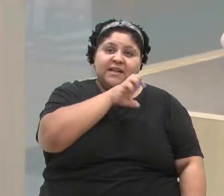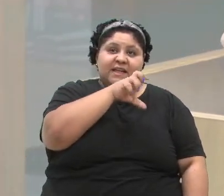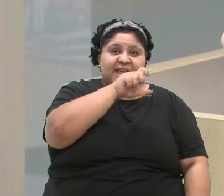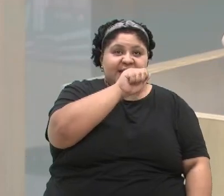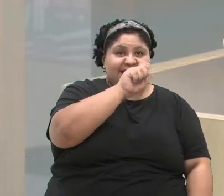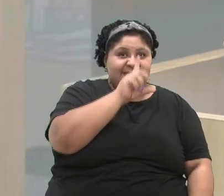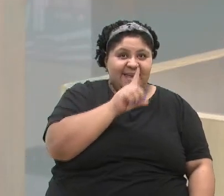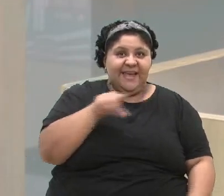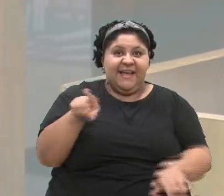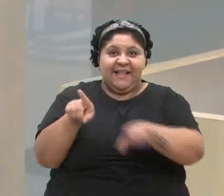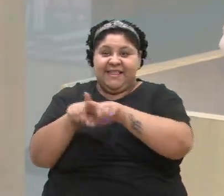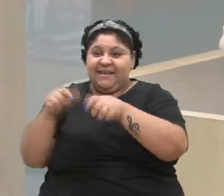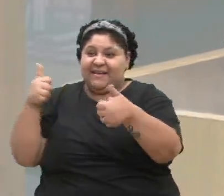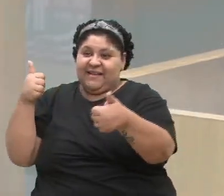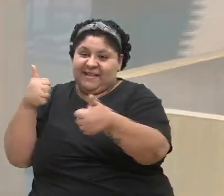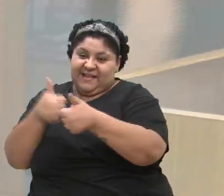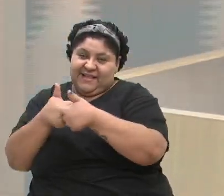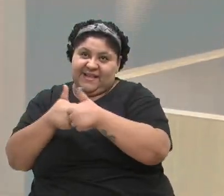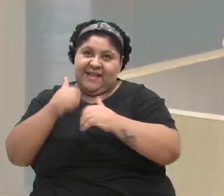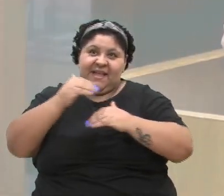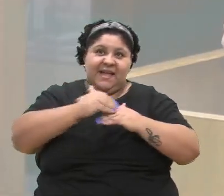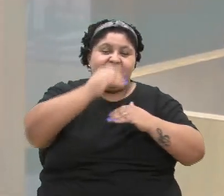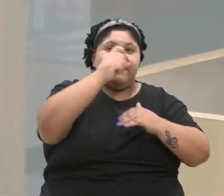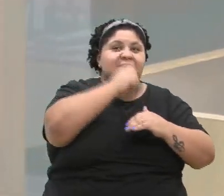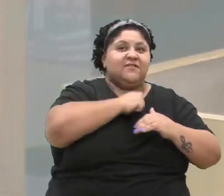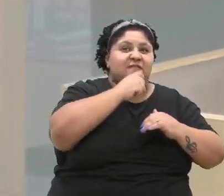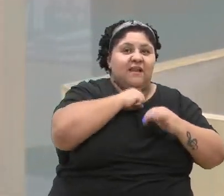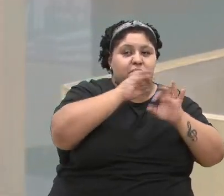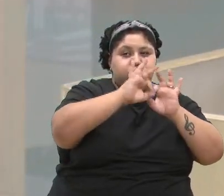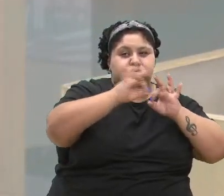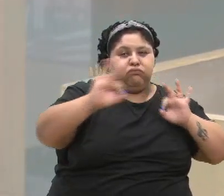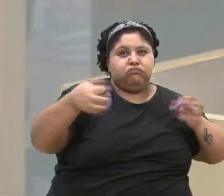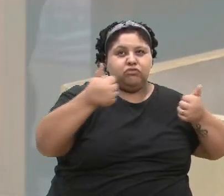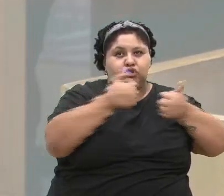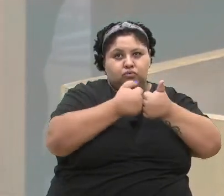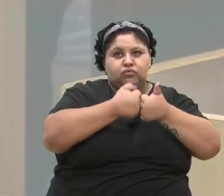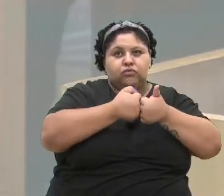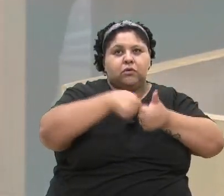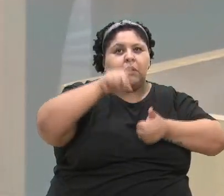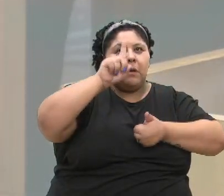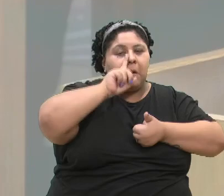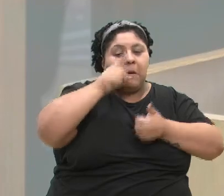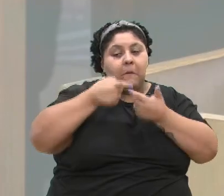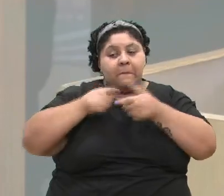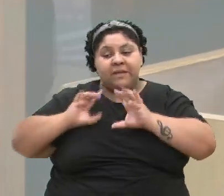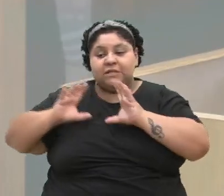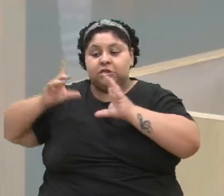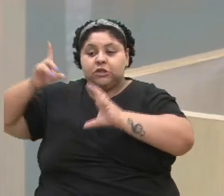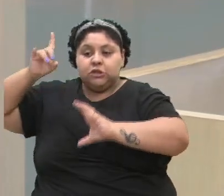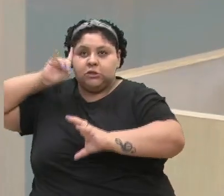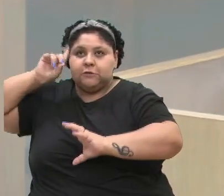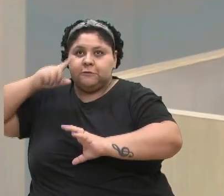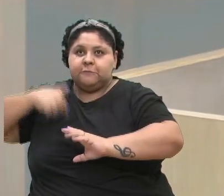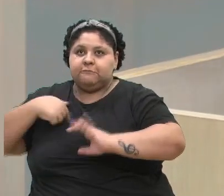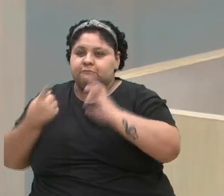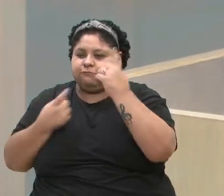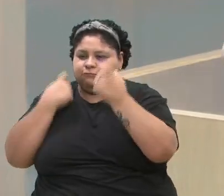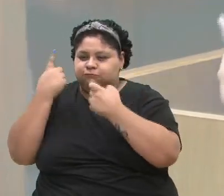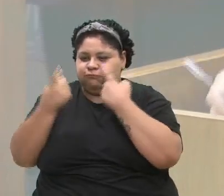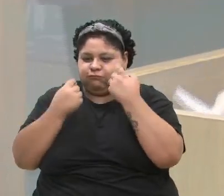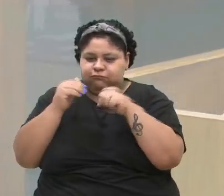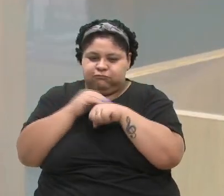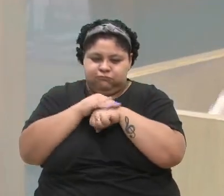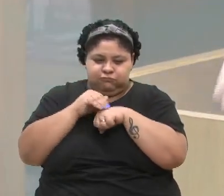presencial. Minha filha mais velha mora longe, mora com a mãe, mas todos os dias eu estou preocupado em